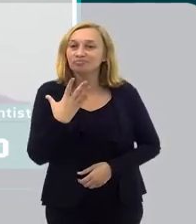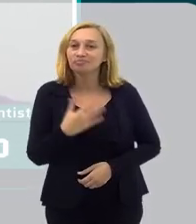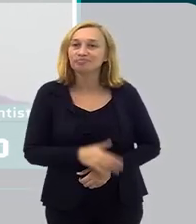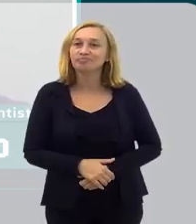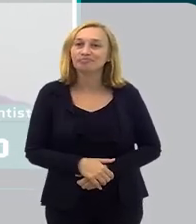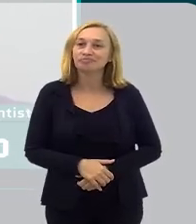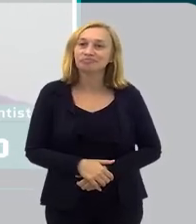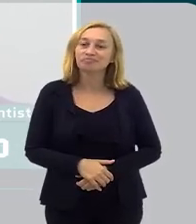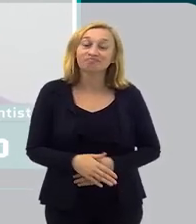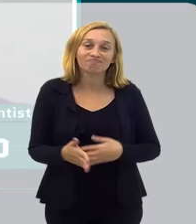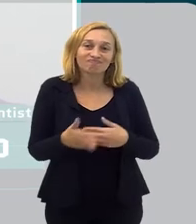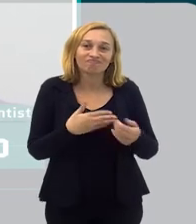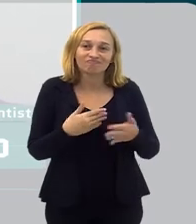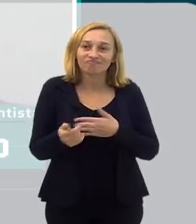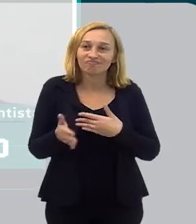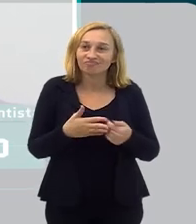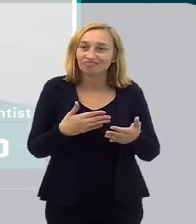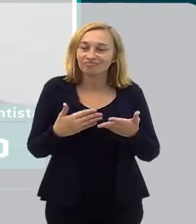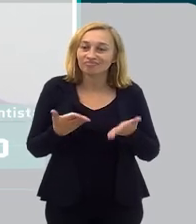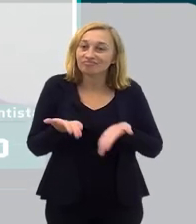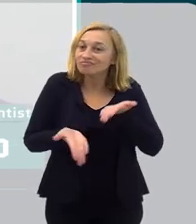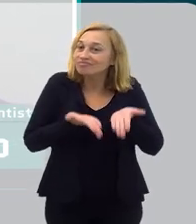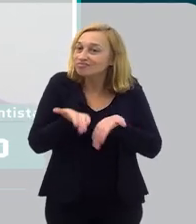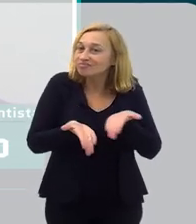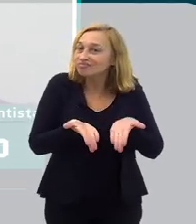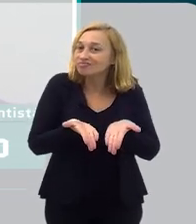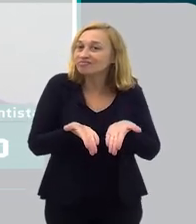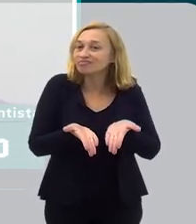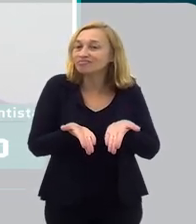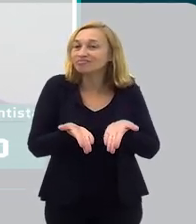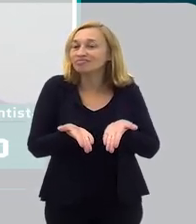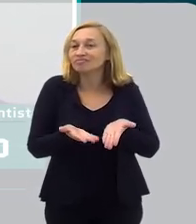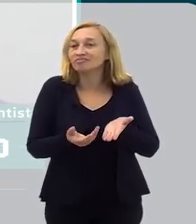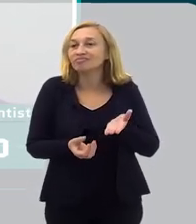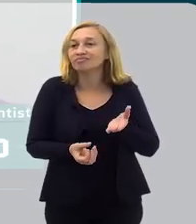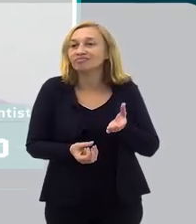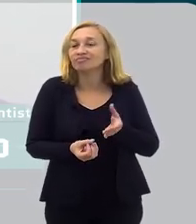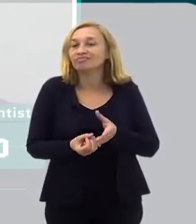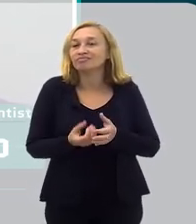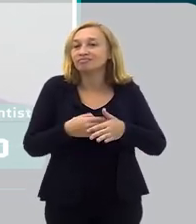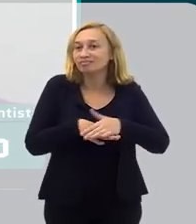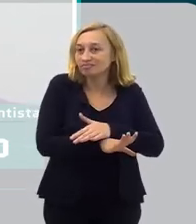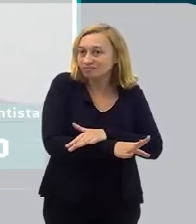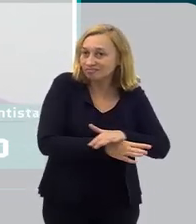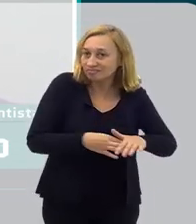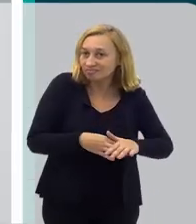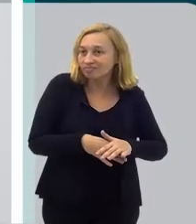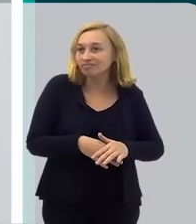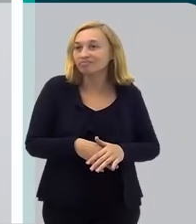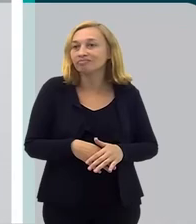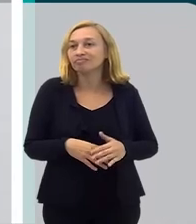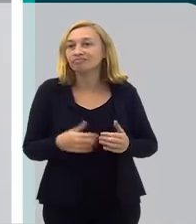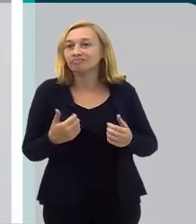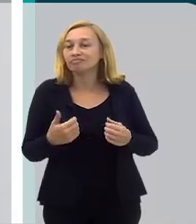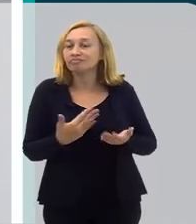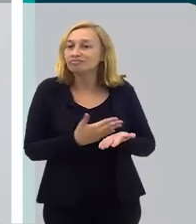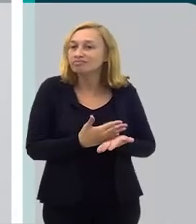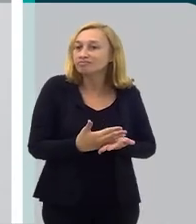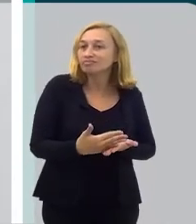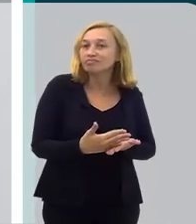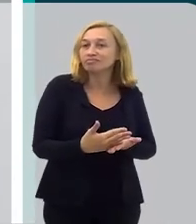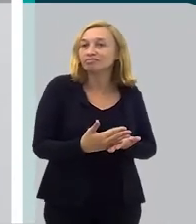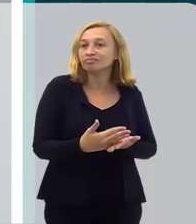Bom, como qualquer parte de cuidado tem a ver com a construção de hábitos, se a gente